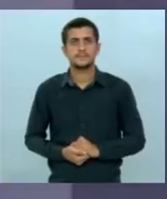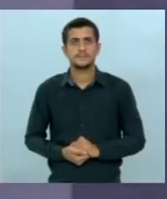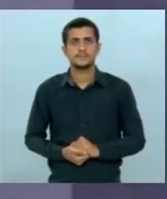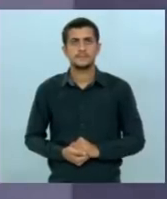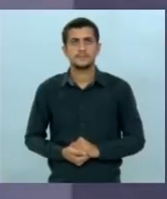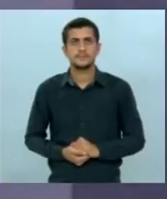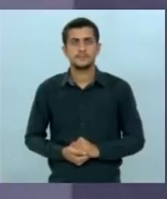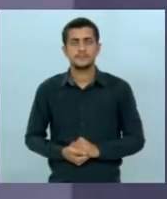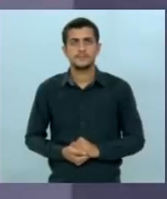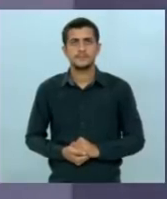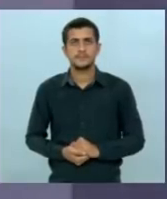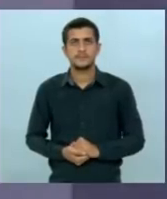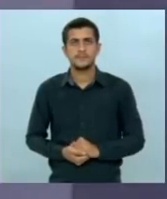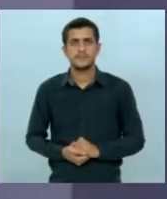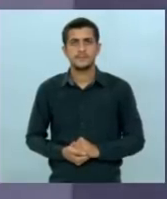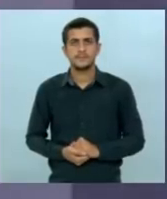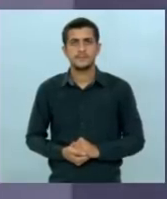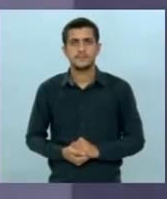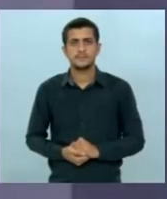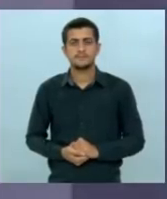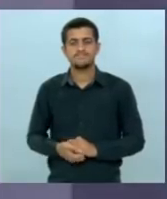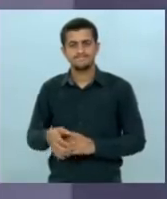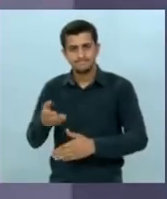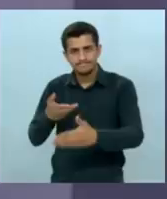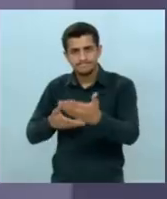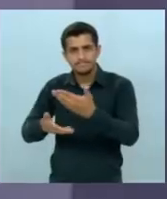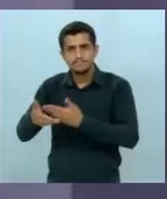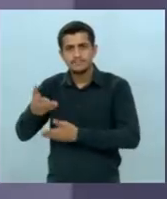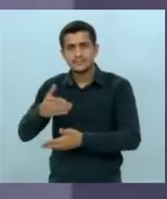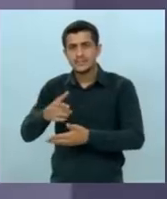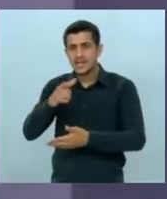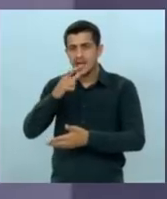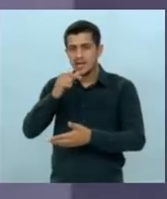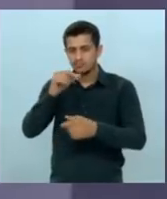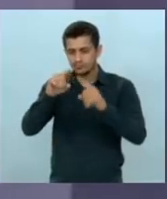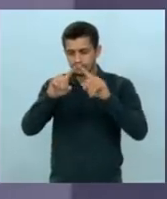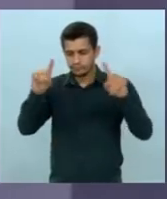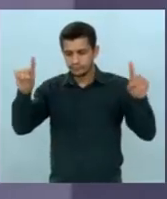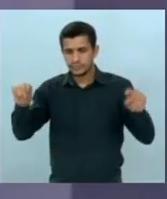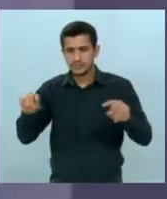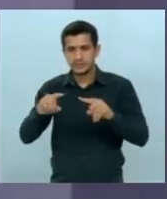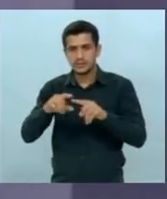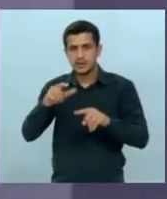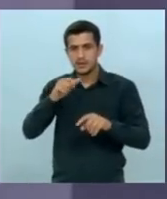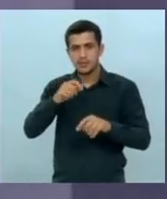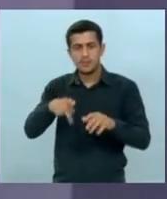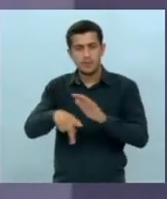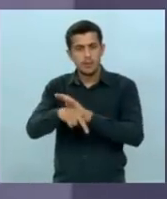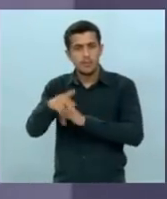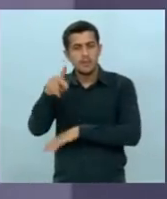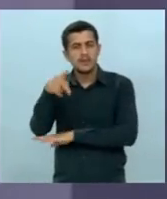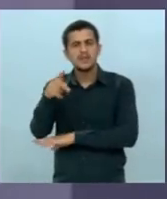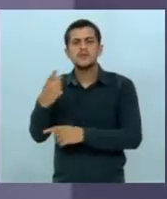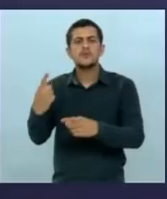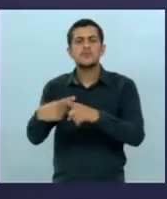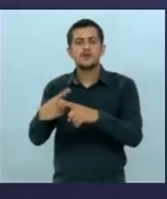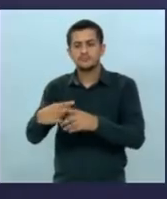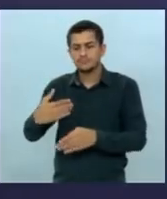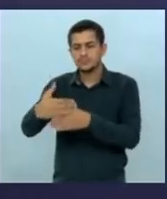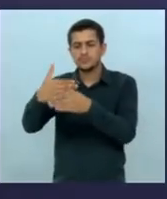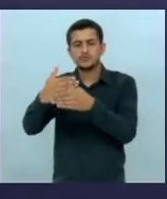com relação ao aquário do Pantanal o que o senhor porque o senhor não terminou o aquário do Pantanal olha